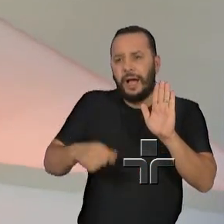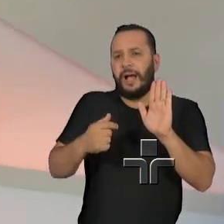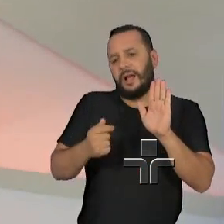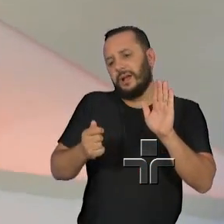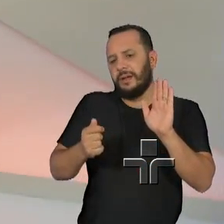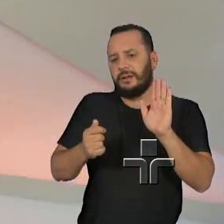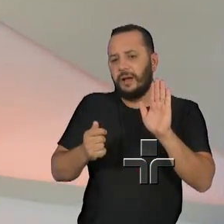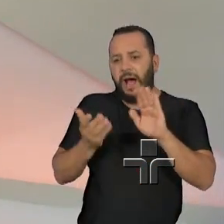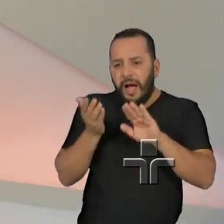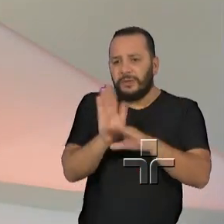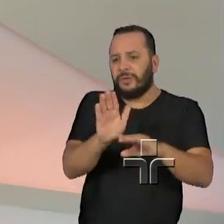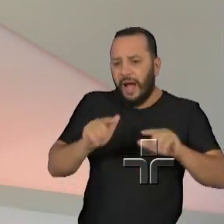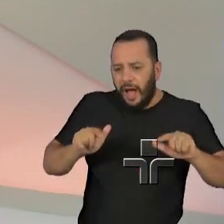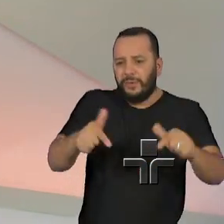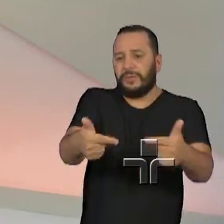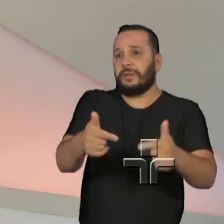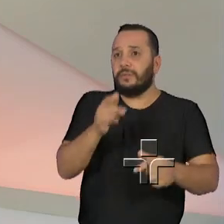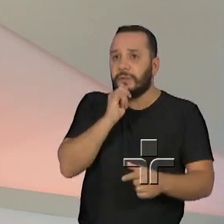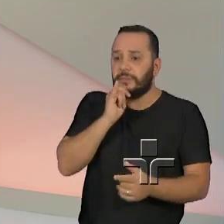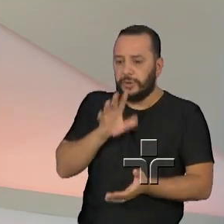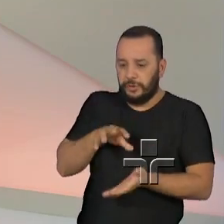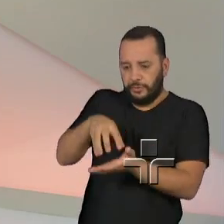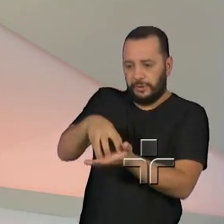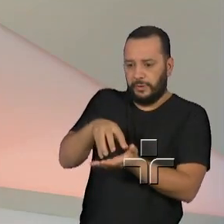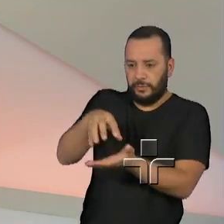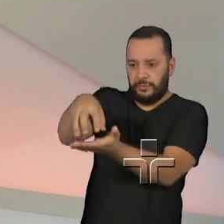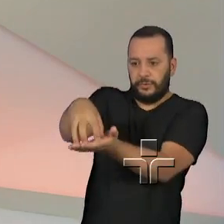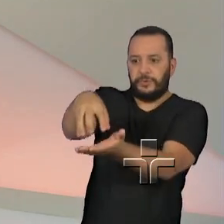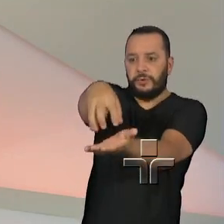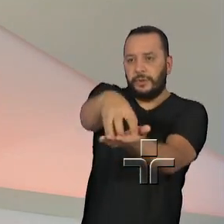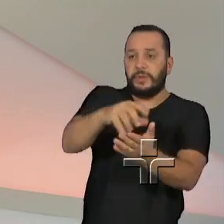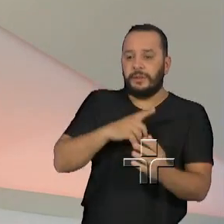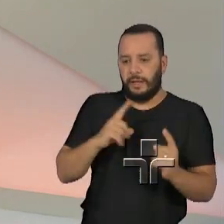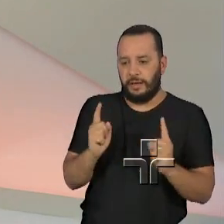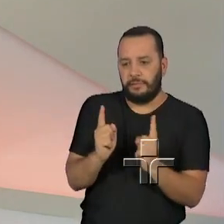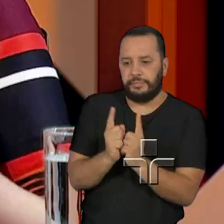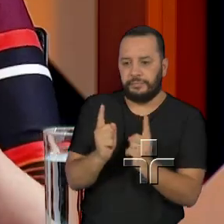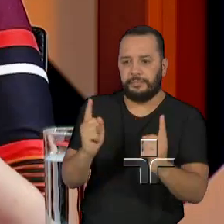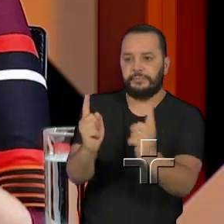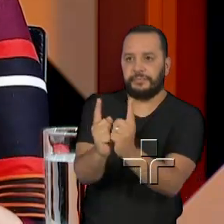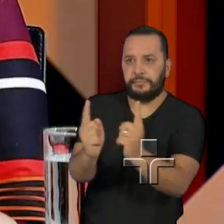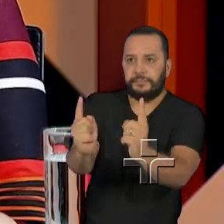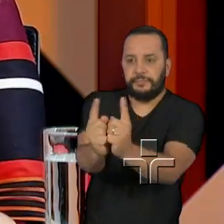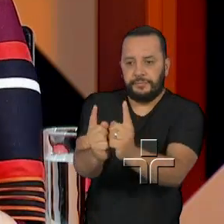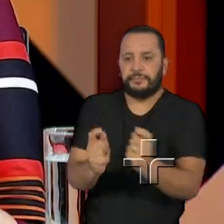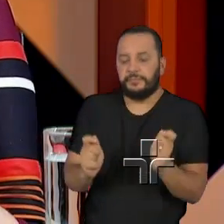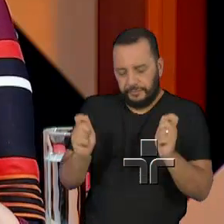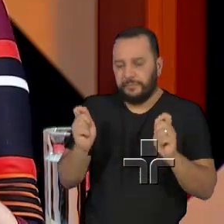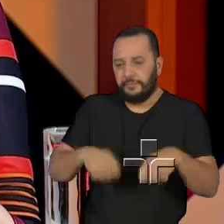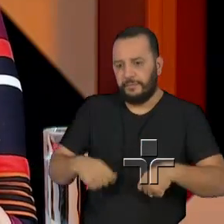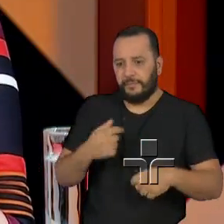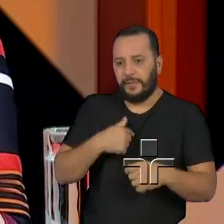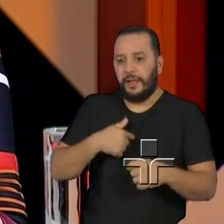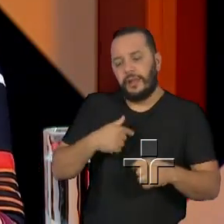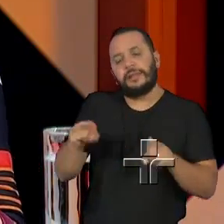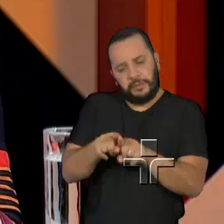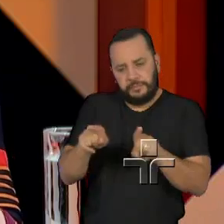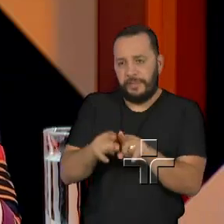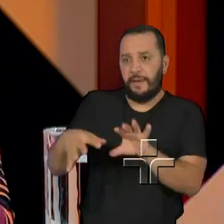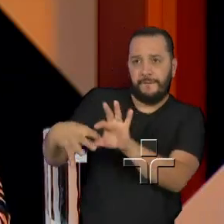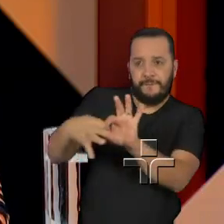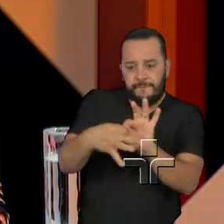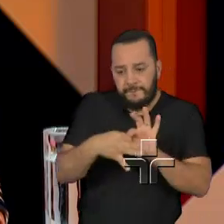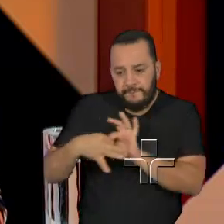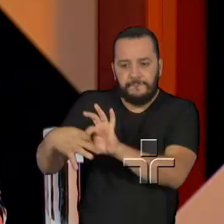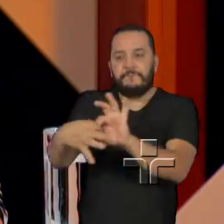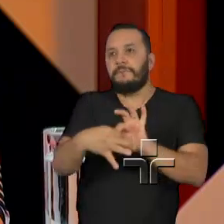sentido de que as entidades, cada um recebe a sua demanda e poderá atuar conjuntamente para obter o